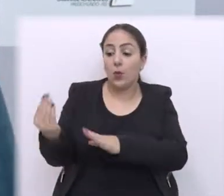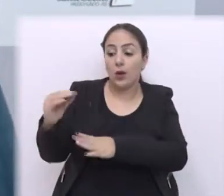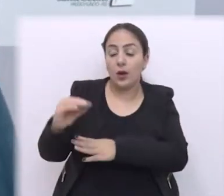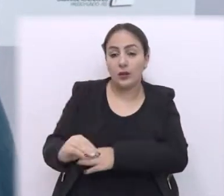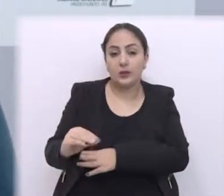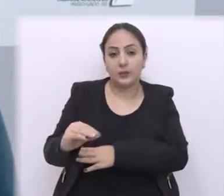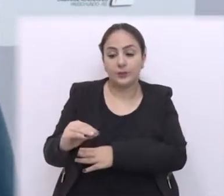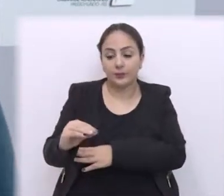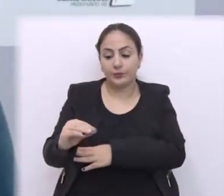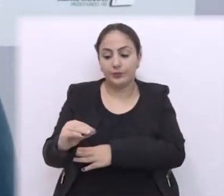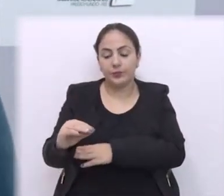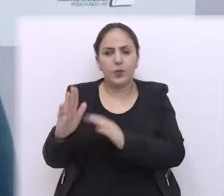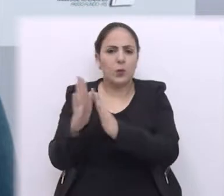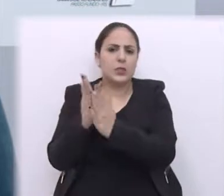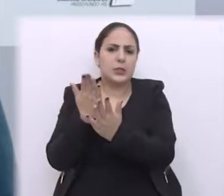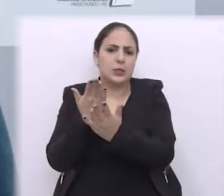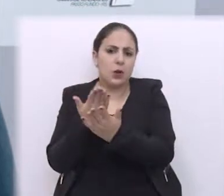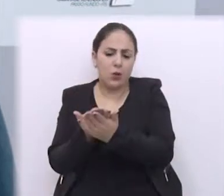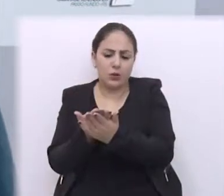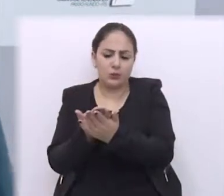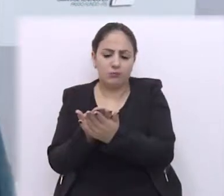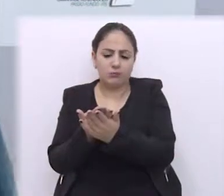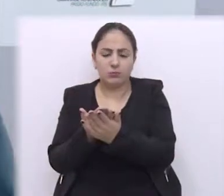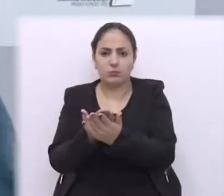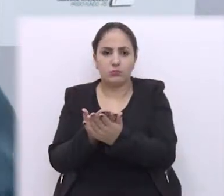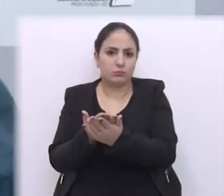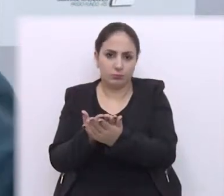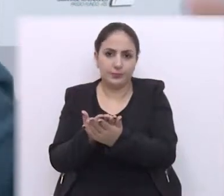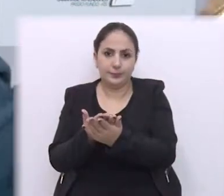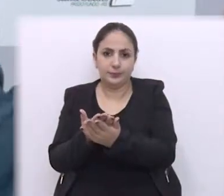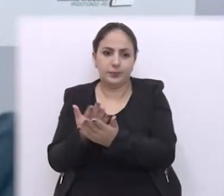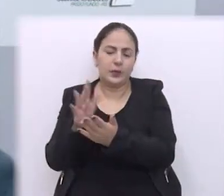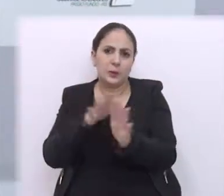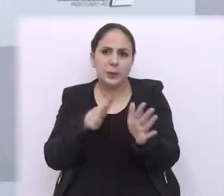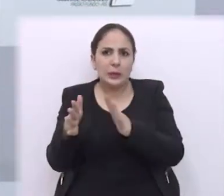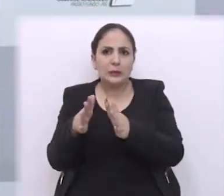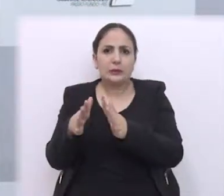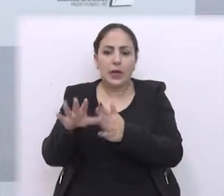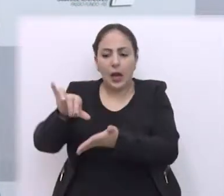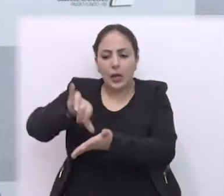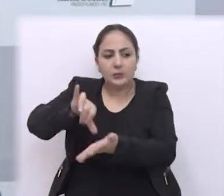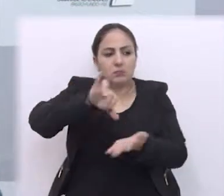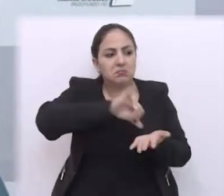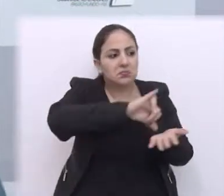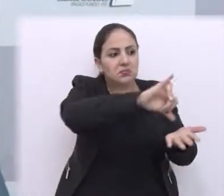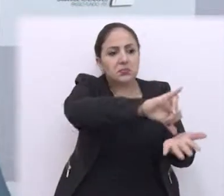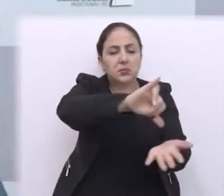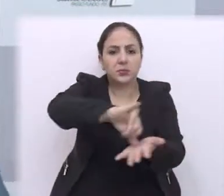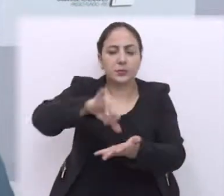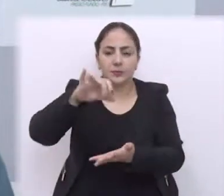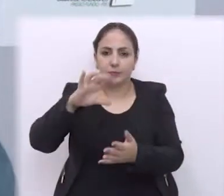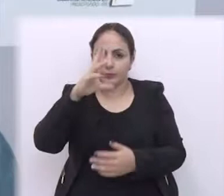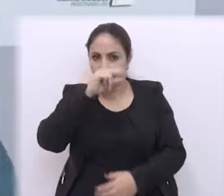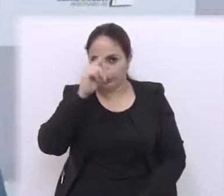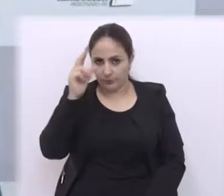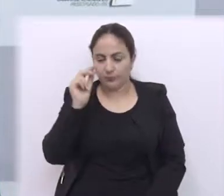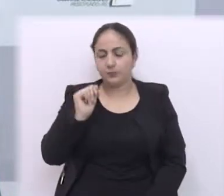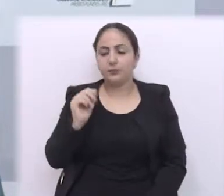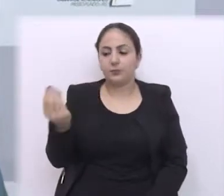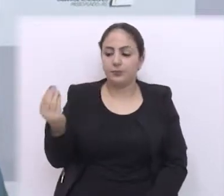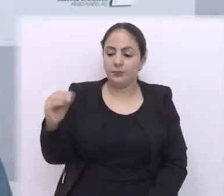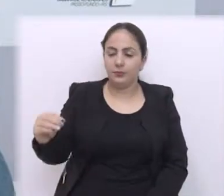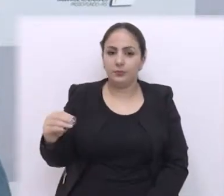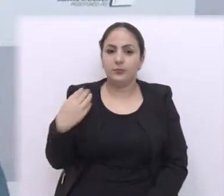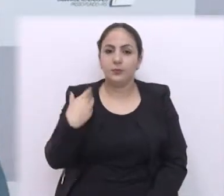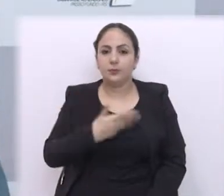poderiam ser instalados em uma escola, em cada região da nossa cidade, uma escola municipal,